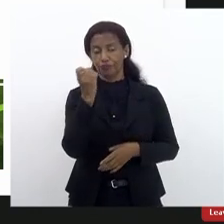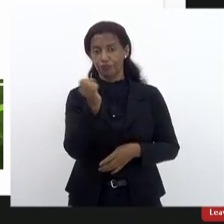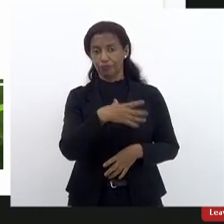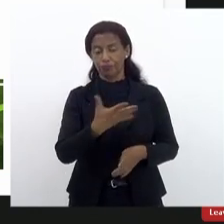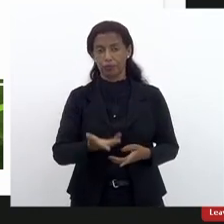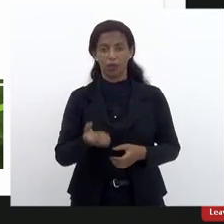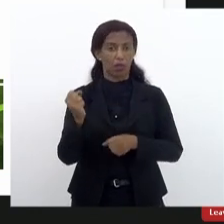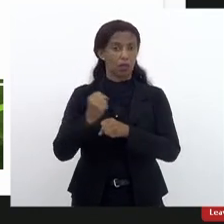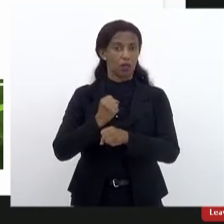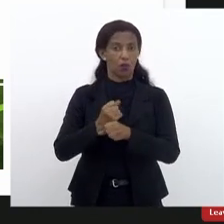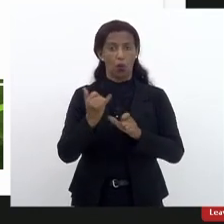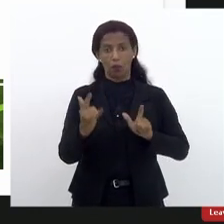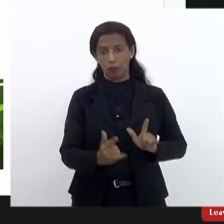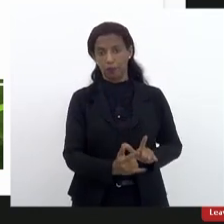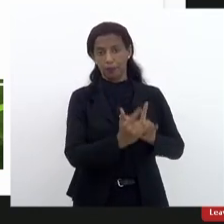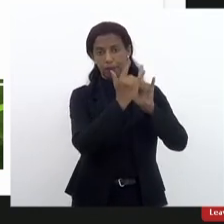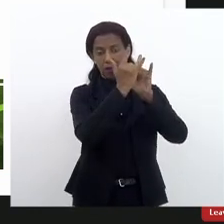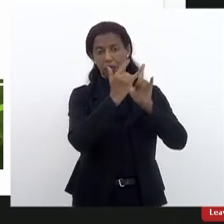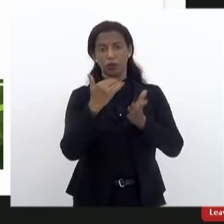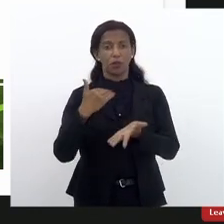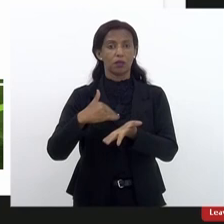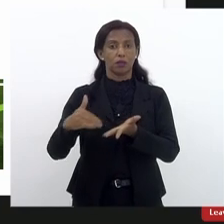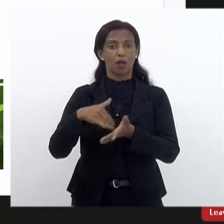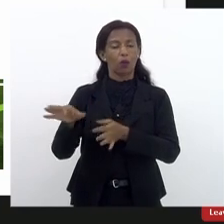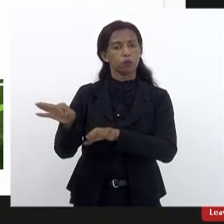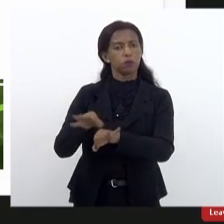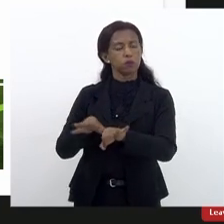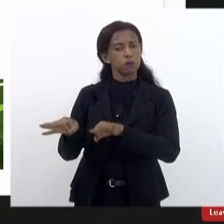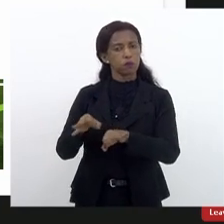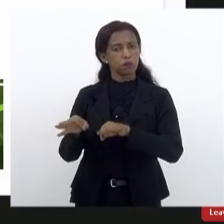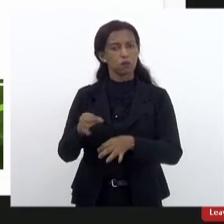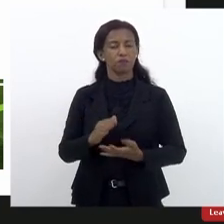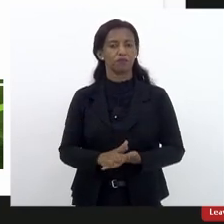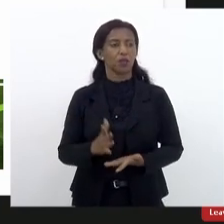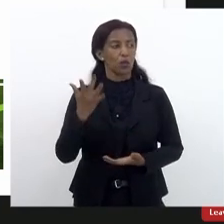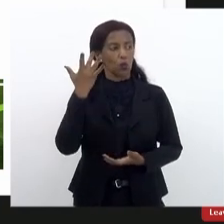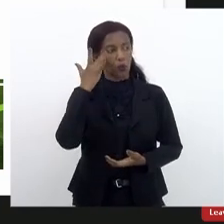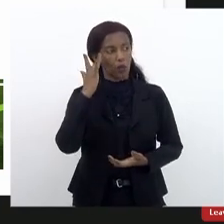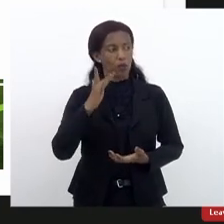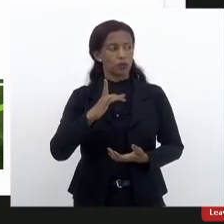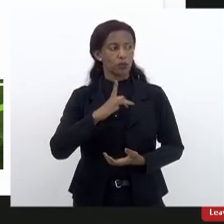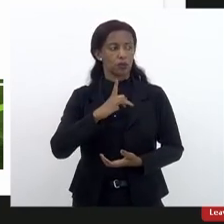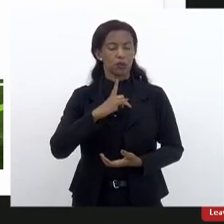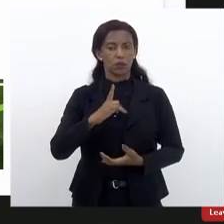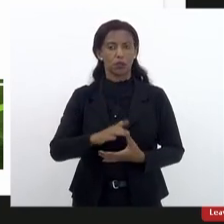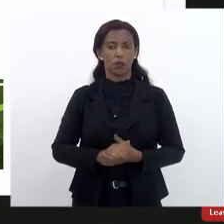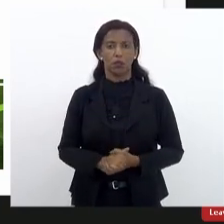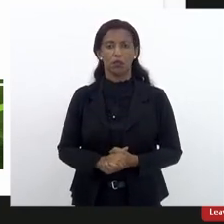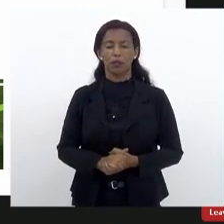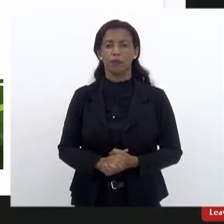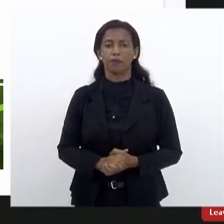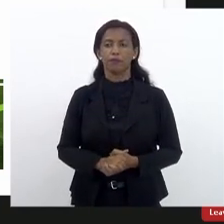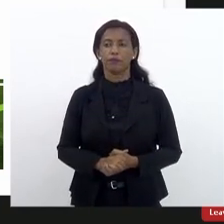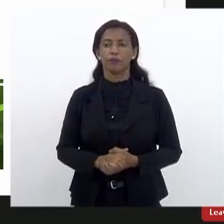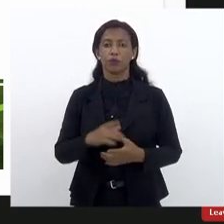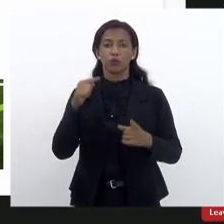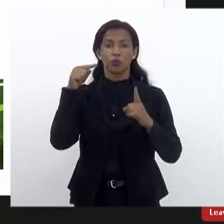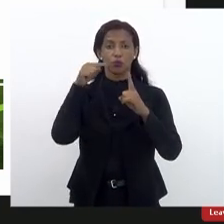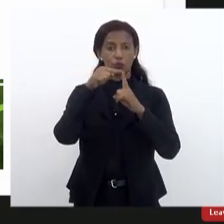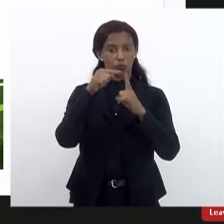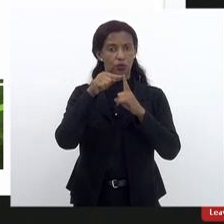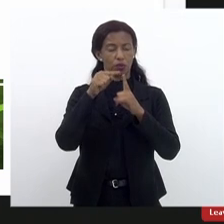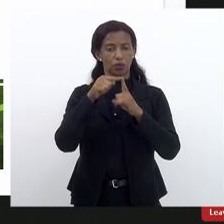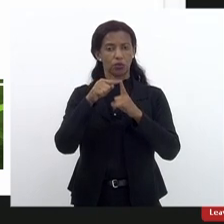Parece que está tendo uma obra no prédio. A Secretaria de Planejamento, eu acho que tem um indicativo de que